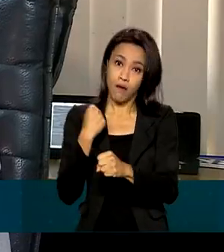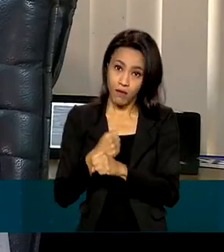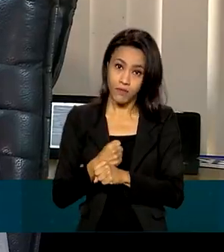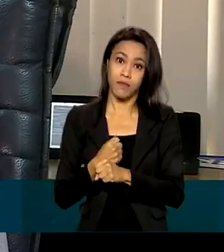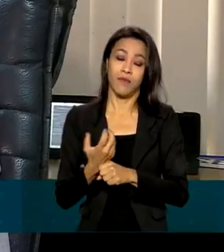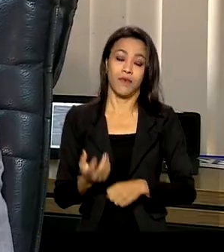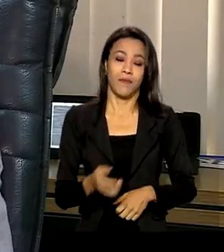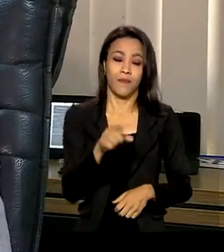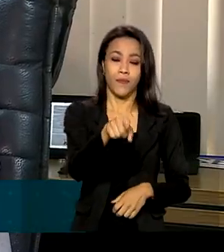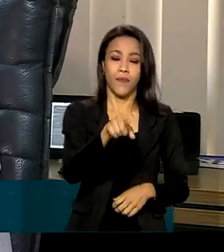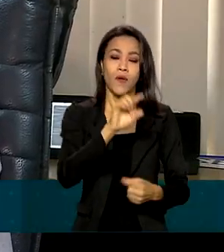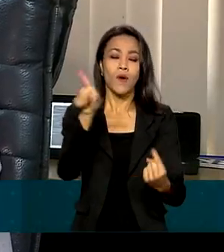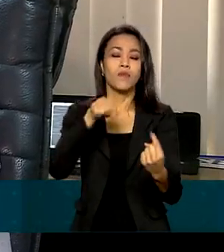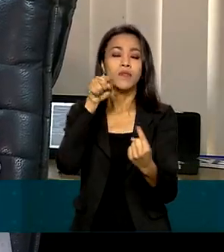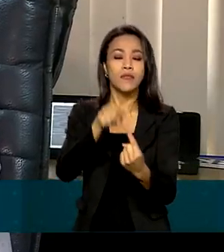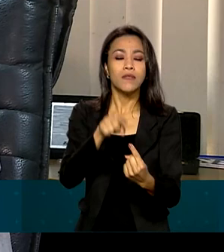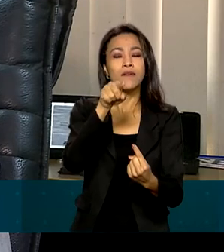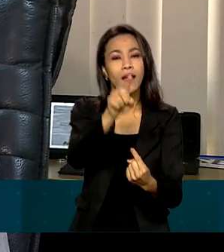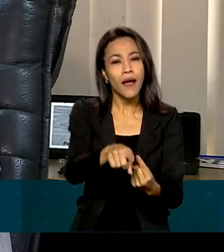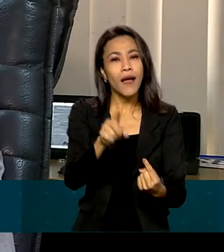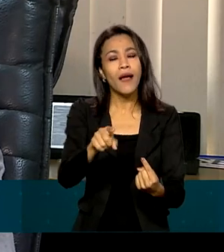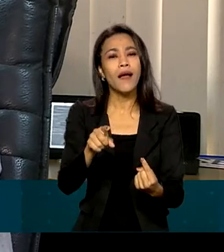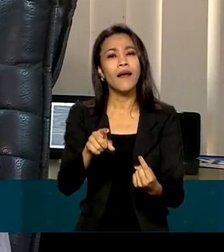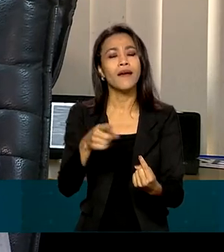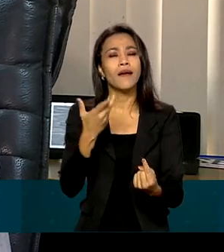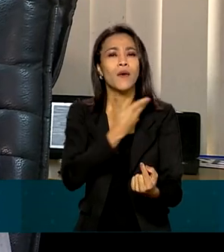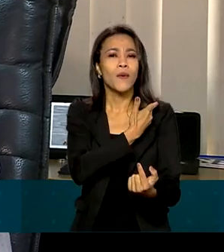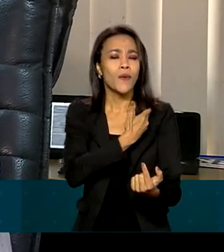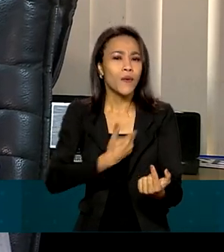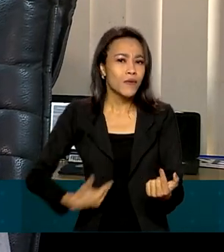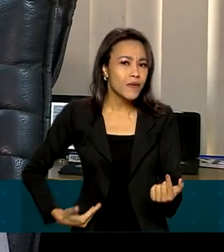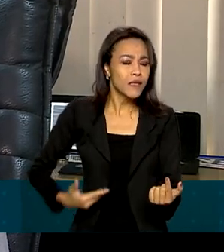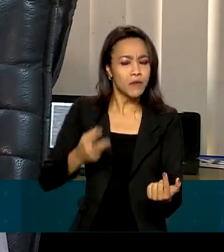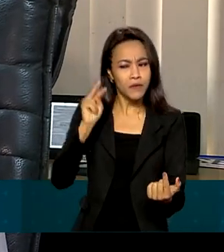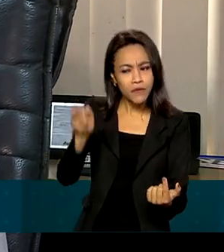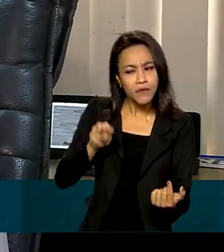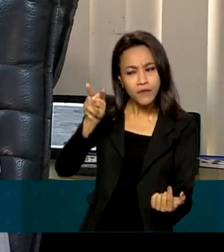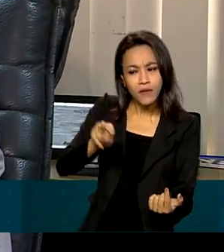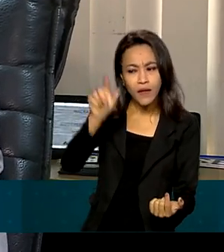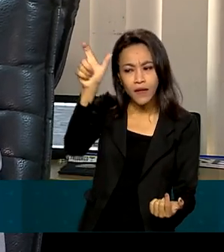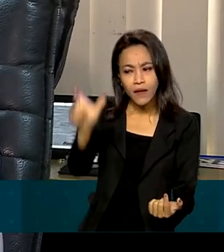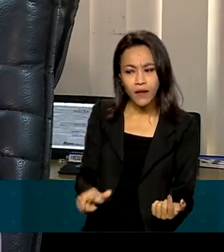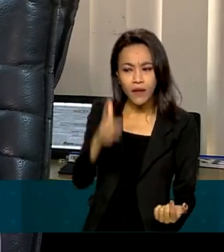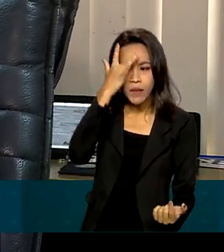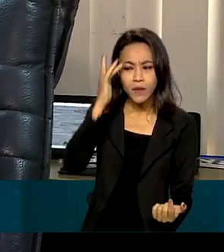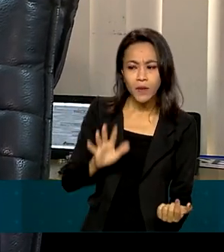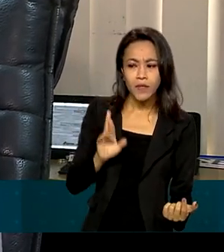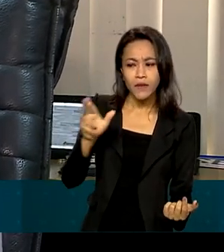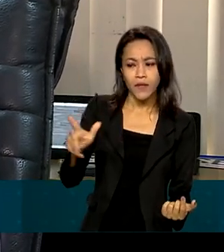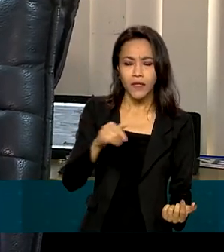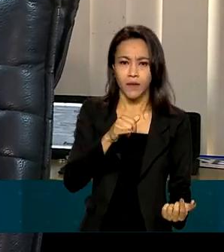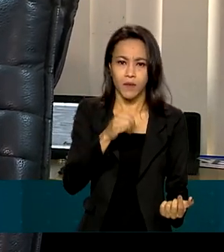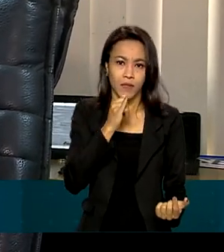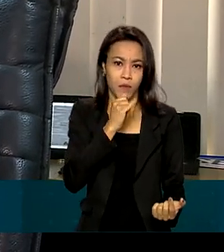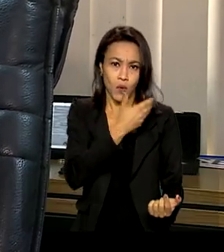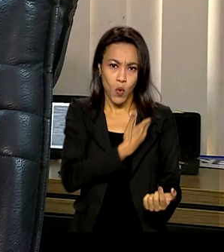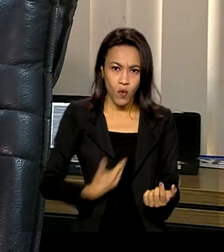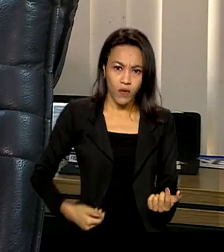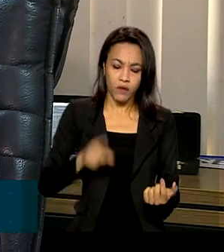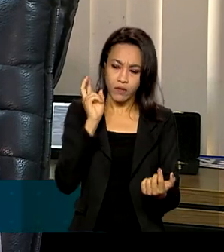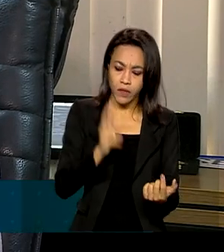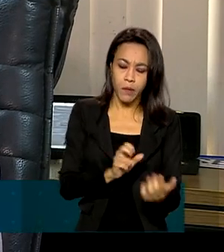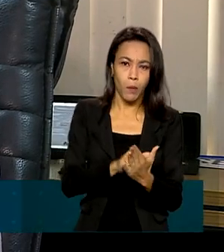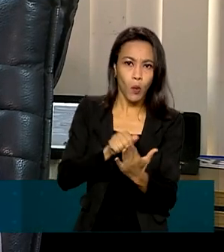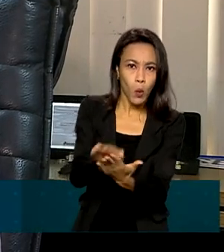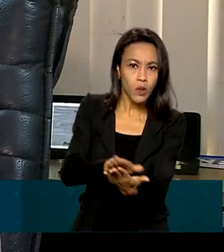mudar a narrativa do poder público em relação ao condutor de trânsito. Ou em vez de o Estado apenas aplicar